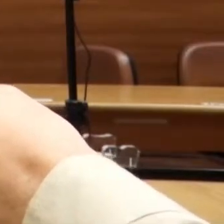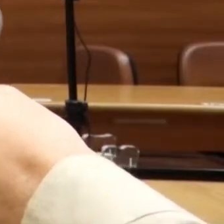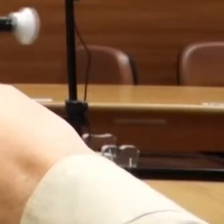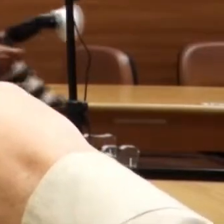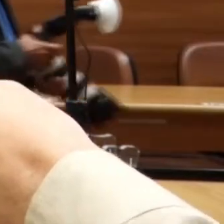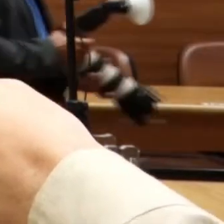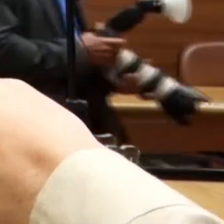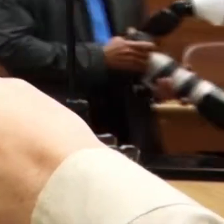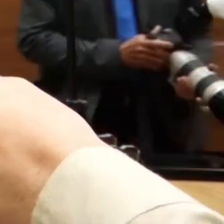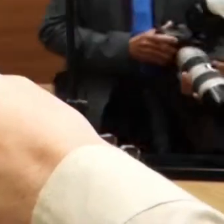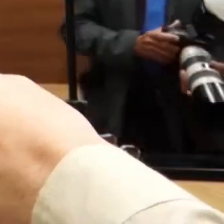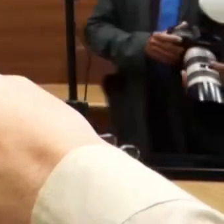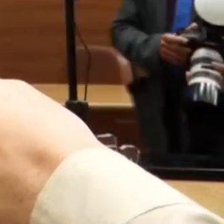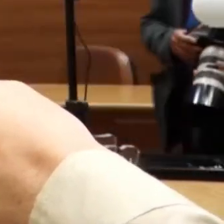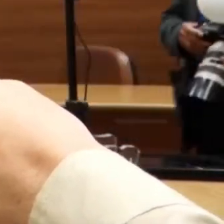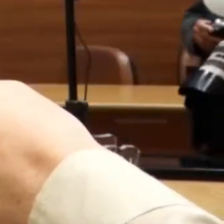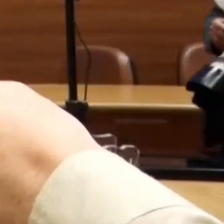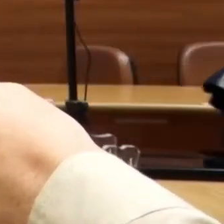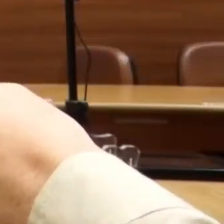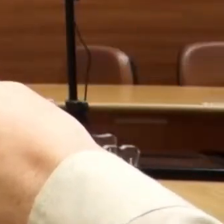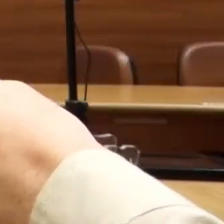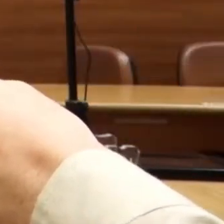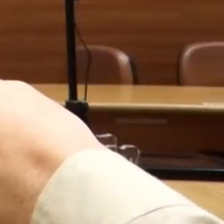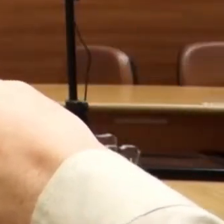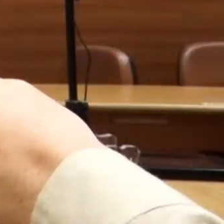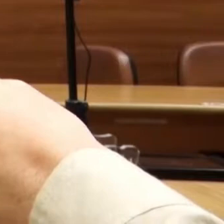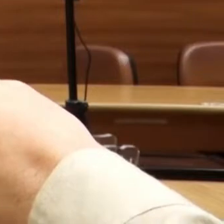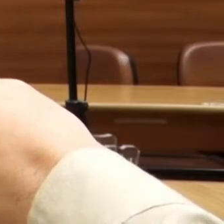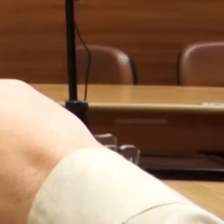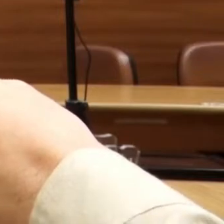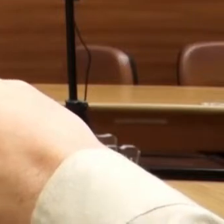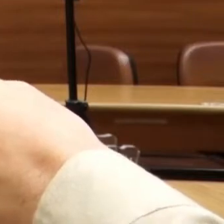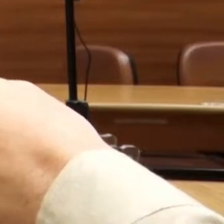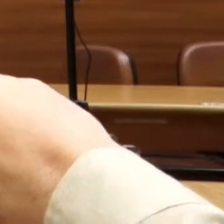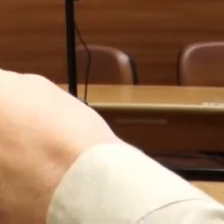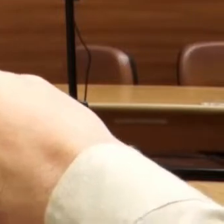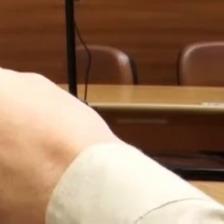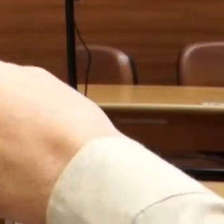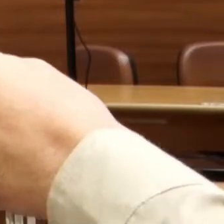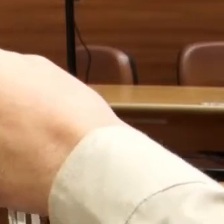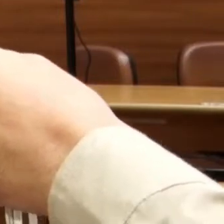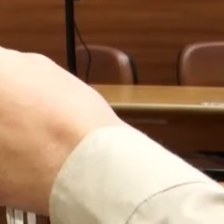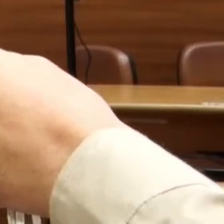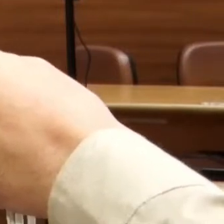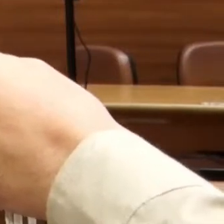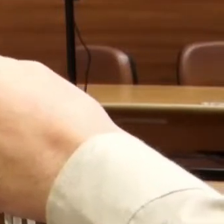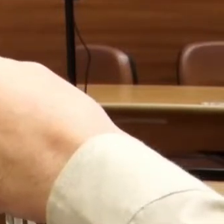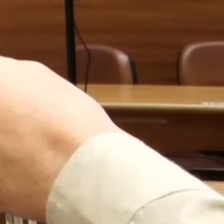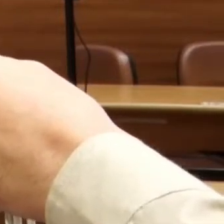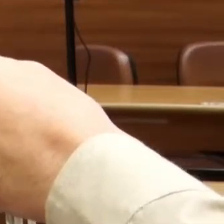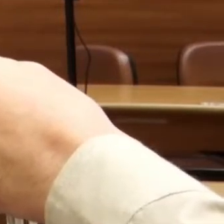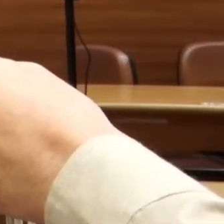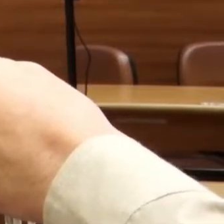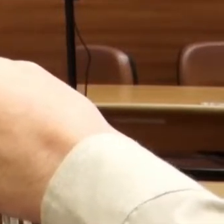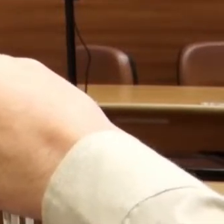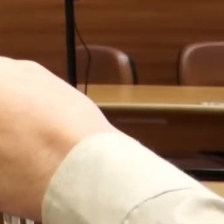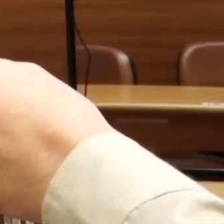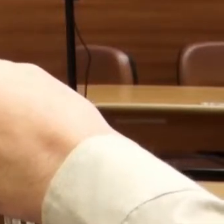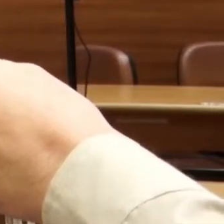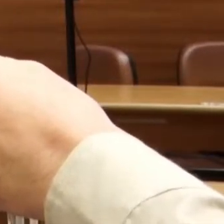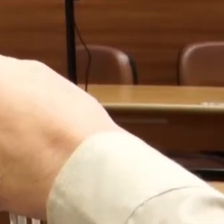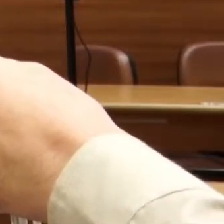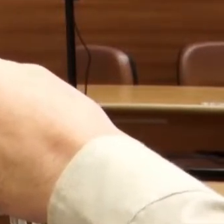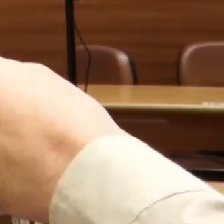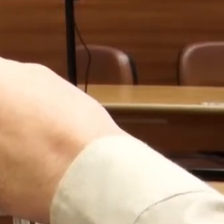e secretário de saúde Reinaldo Prata, por ter implementado no município de Simão Dias essa carteira,